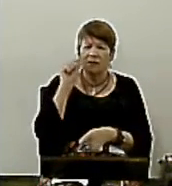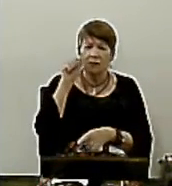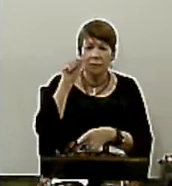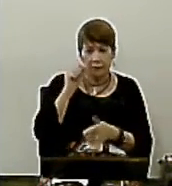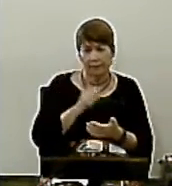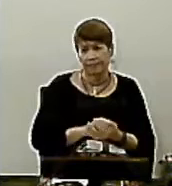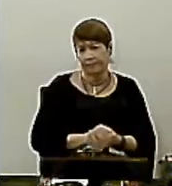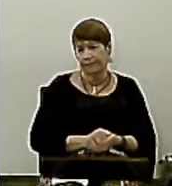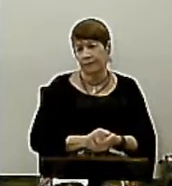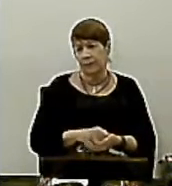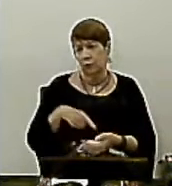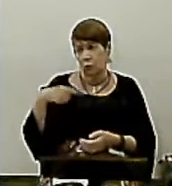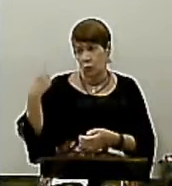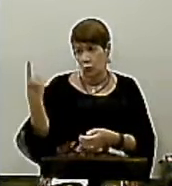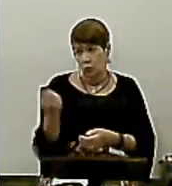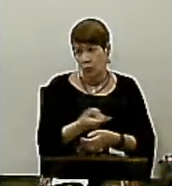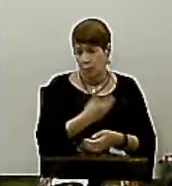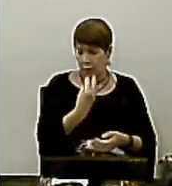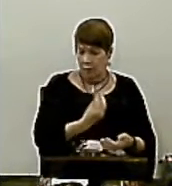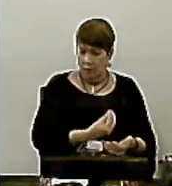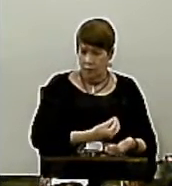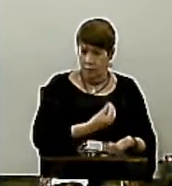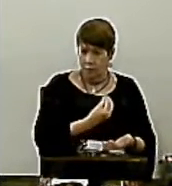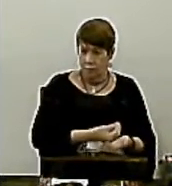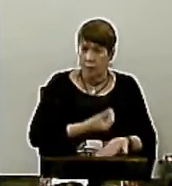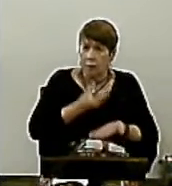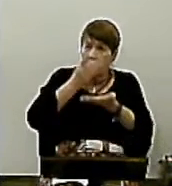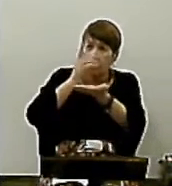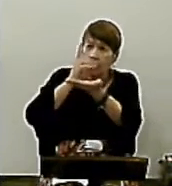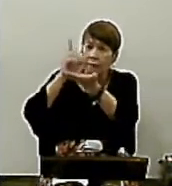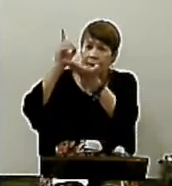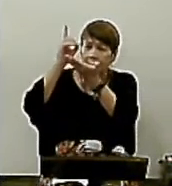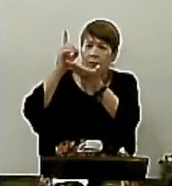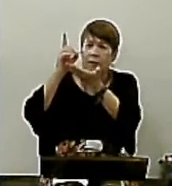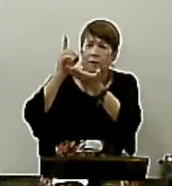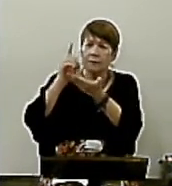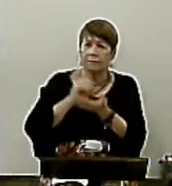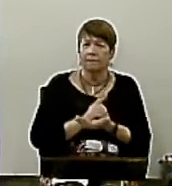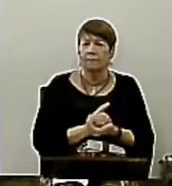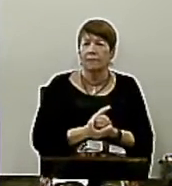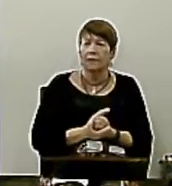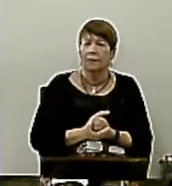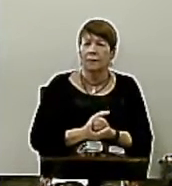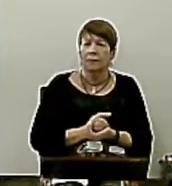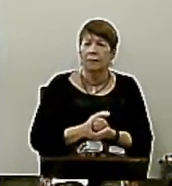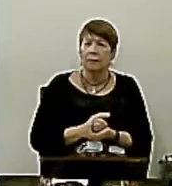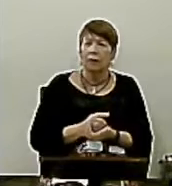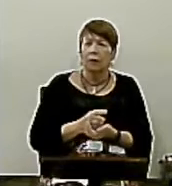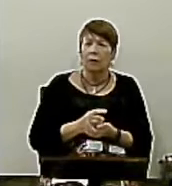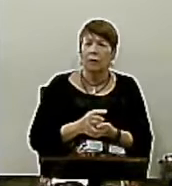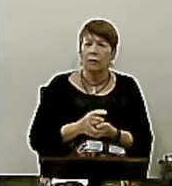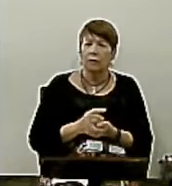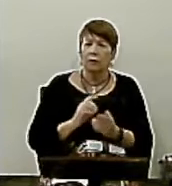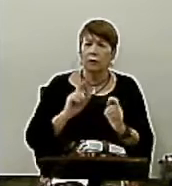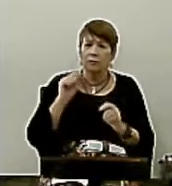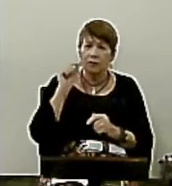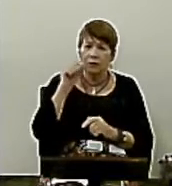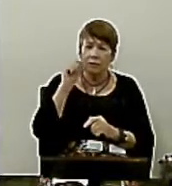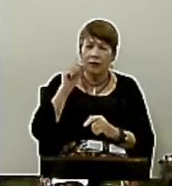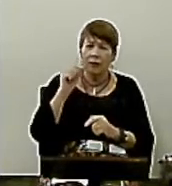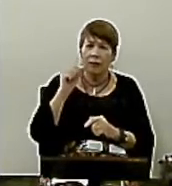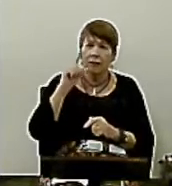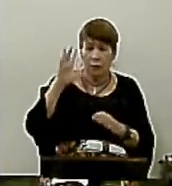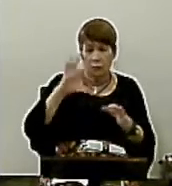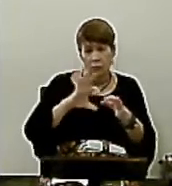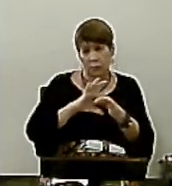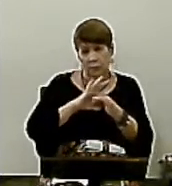Quando nós entregamos a nossa vida a Cristo Do que realmente ele nos libertou? O Novo Testamento traz